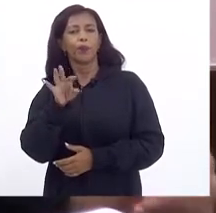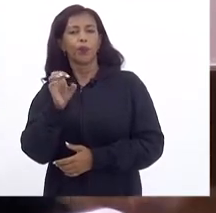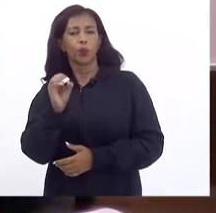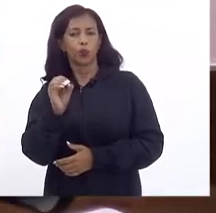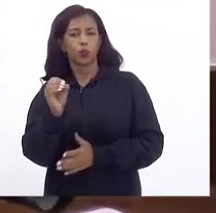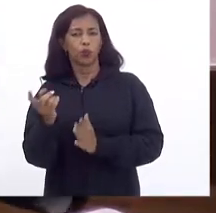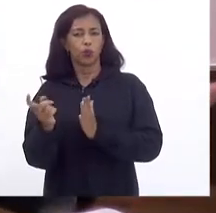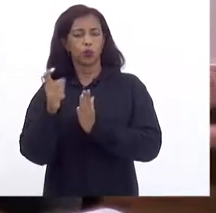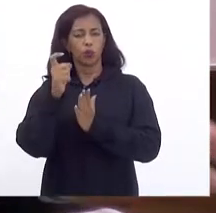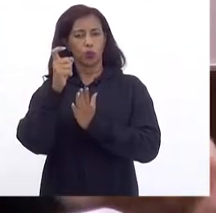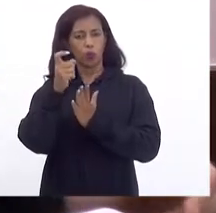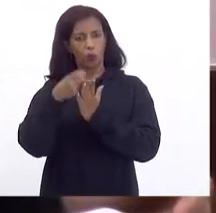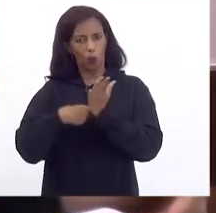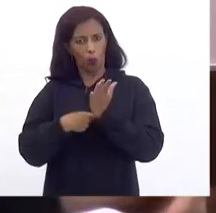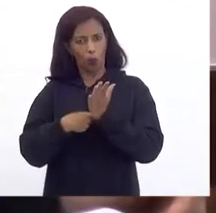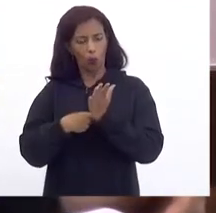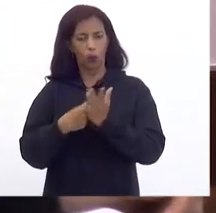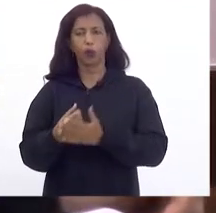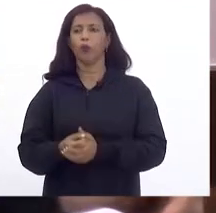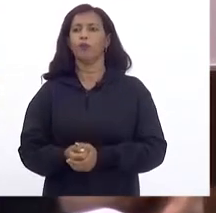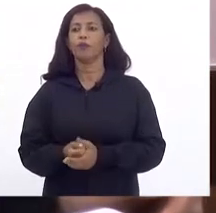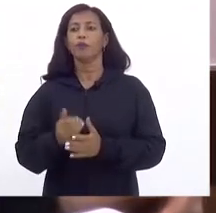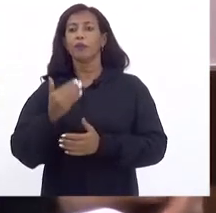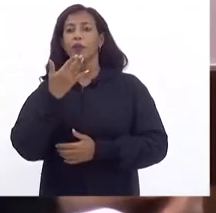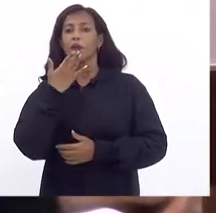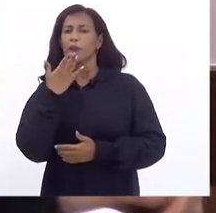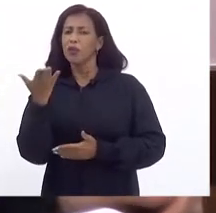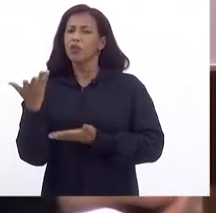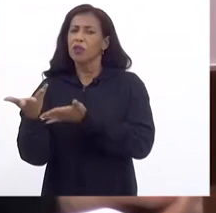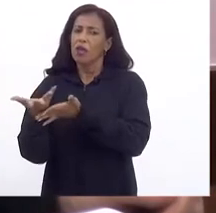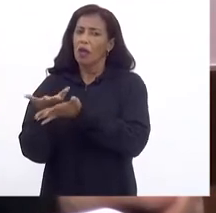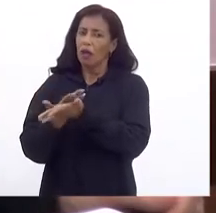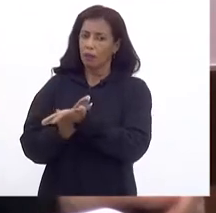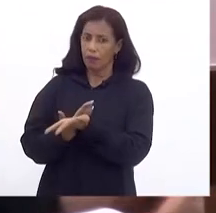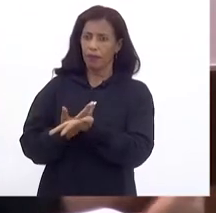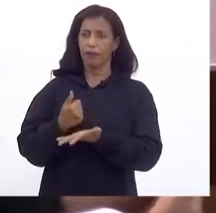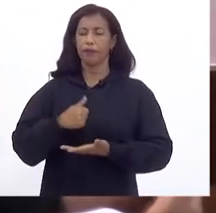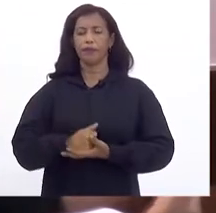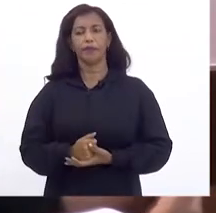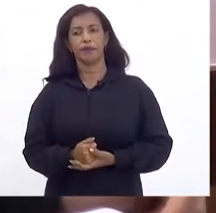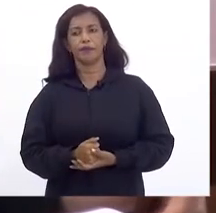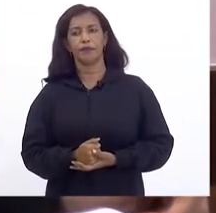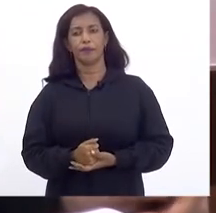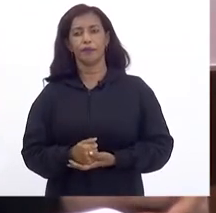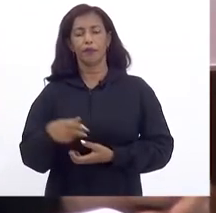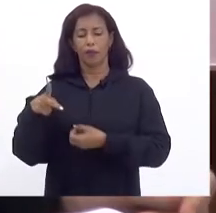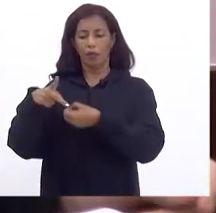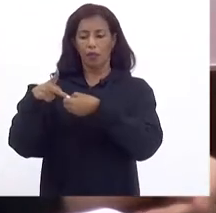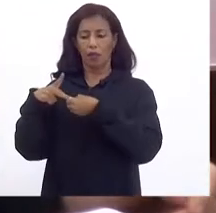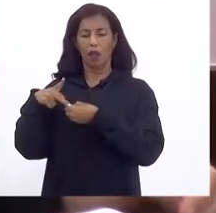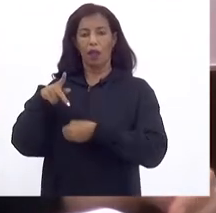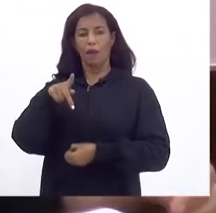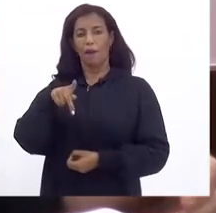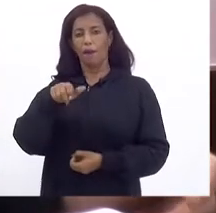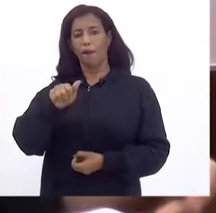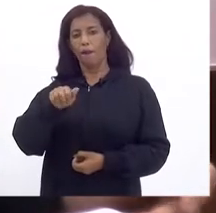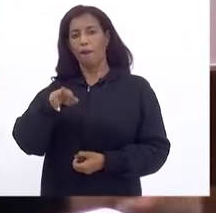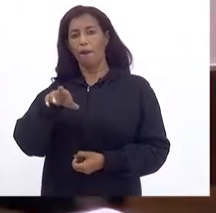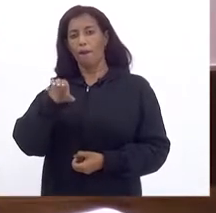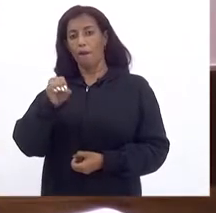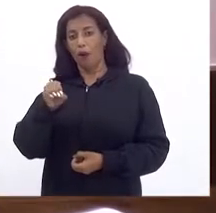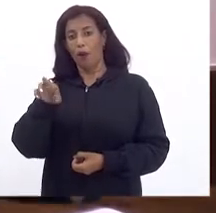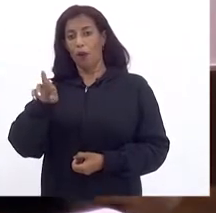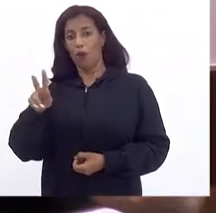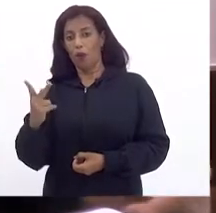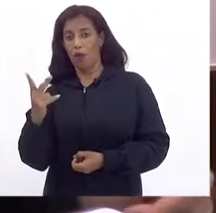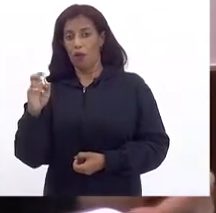acho Oportuno Mas pedir Que encaminhasse Para o procurador Paulo Henrique Lá da PG18